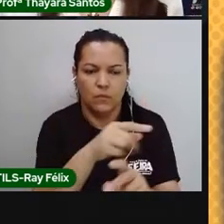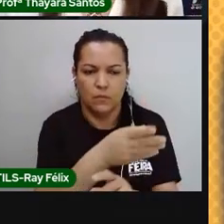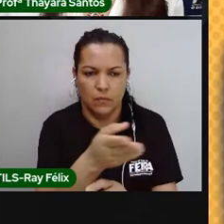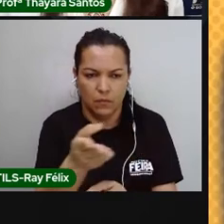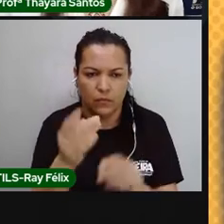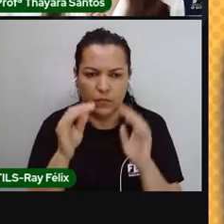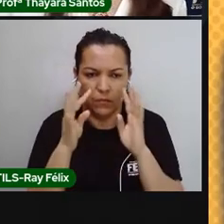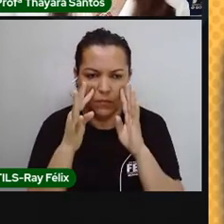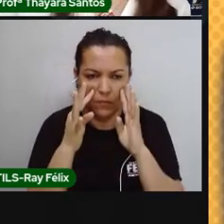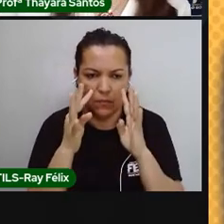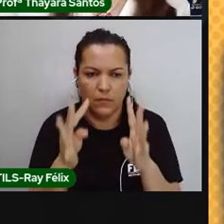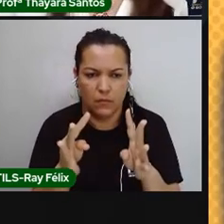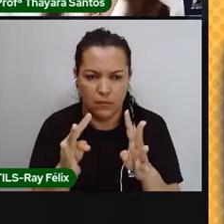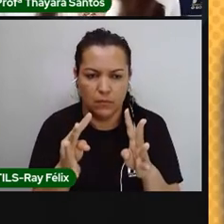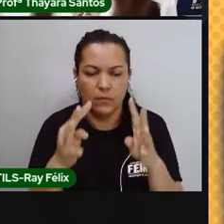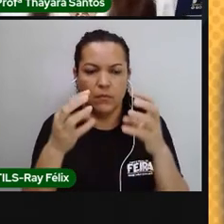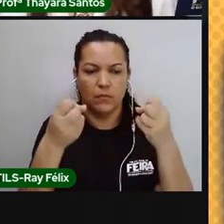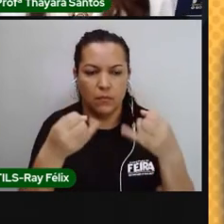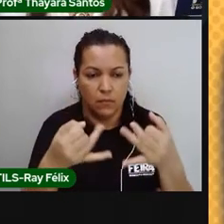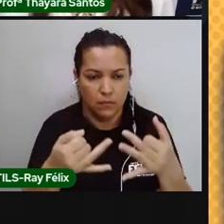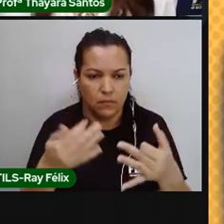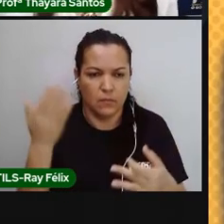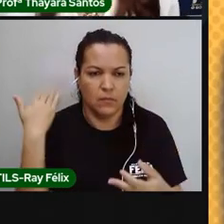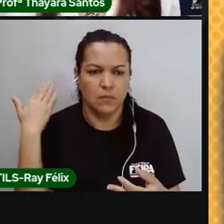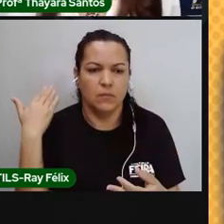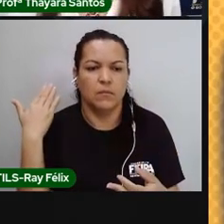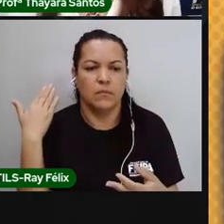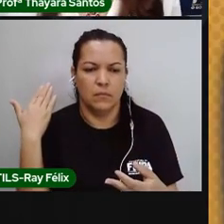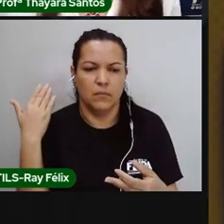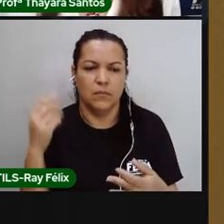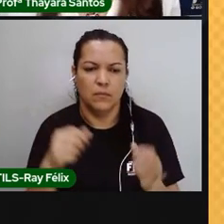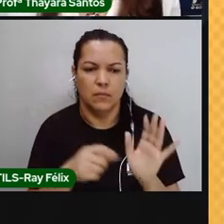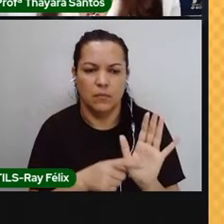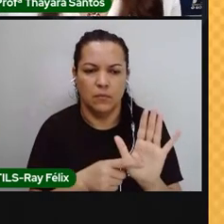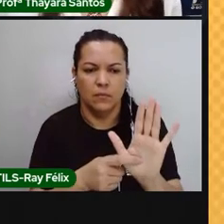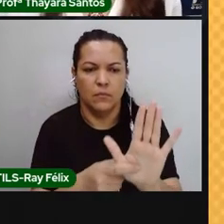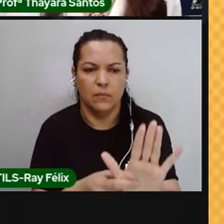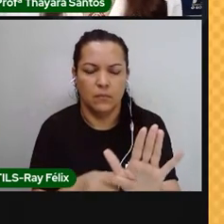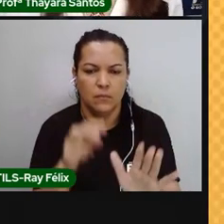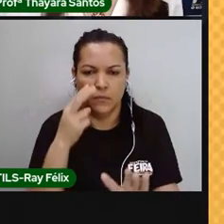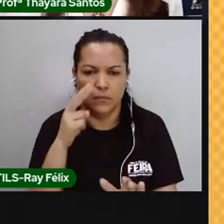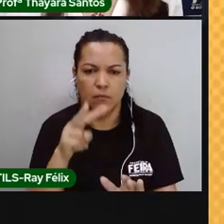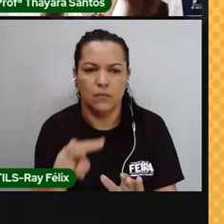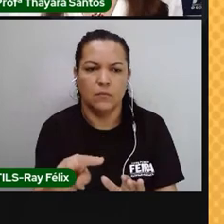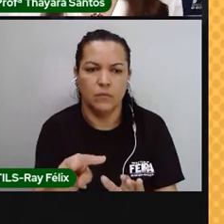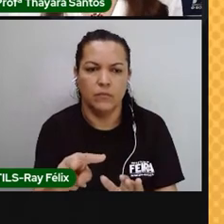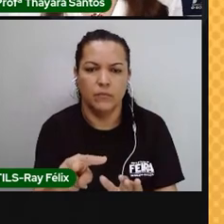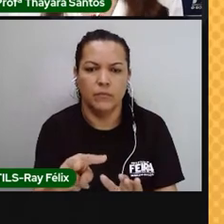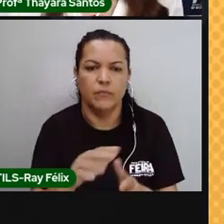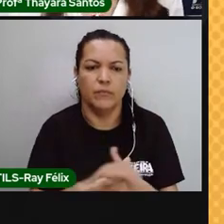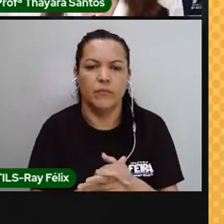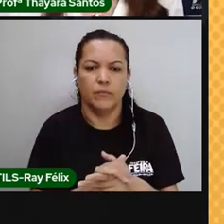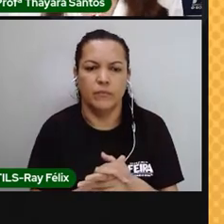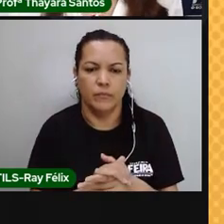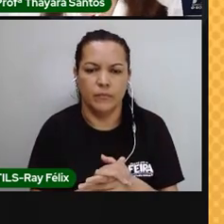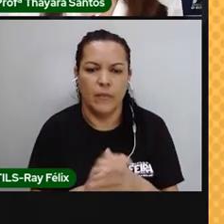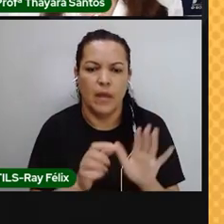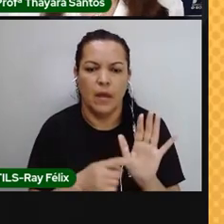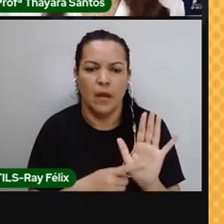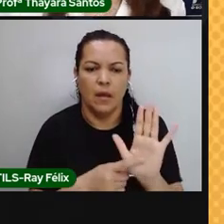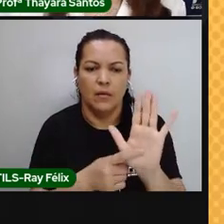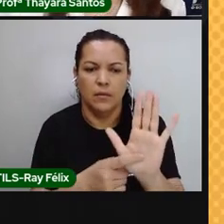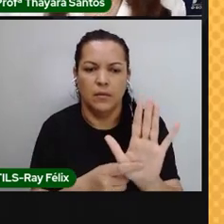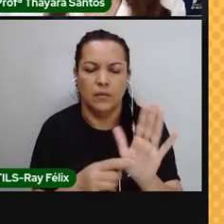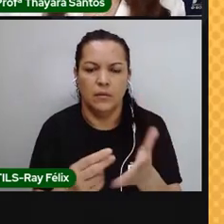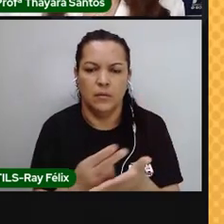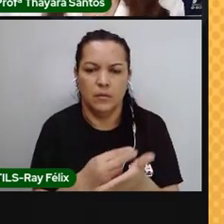prestarem atenção no que eu falei antes e no que foi colocado aqui no vídeo, vocês vão ver o seguinte. Falei para vocês aqui nessa imagem que existe a